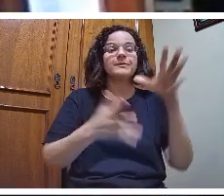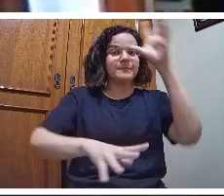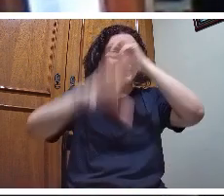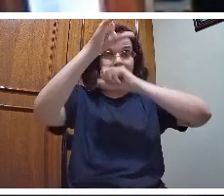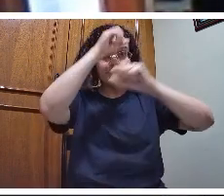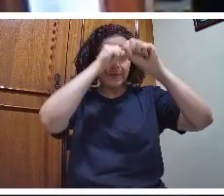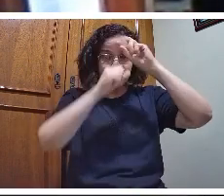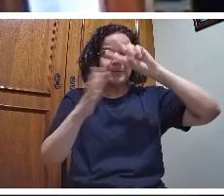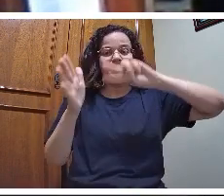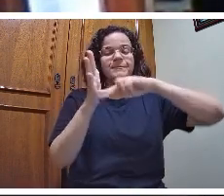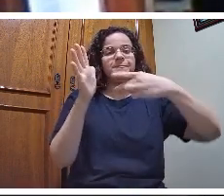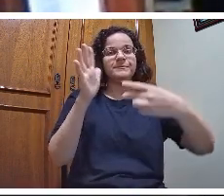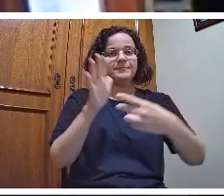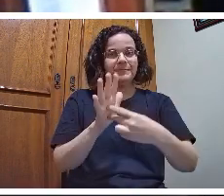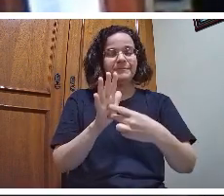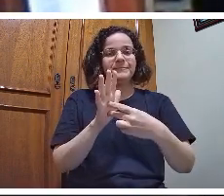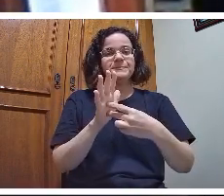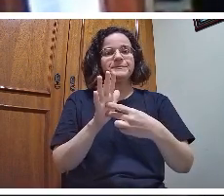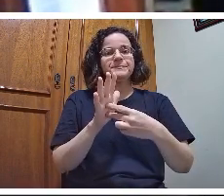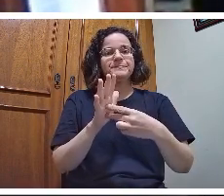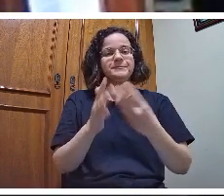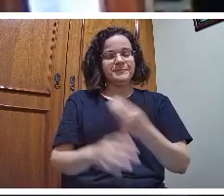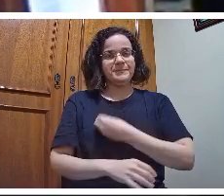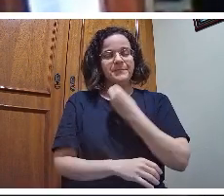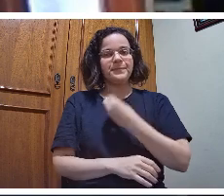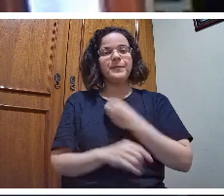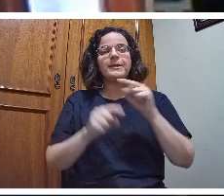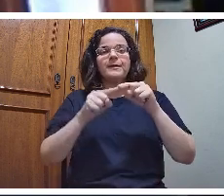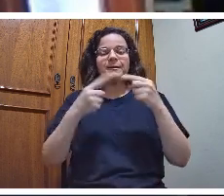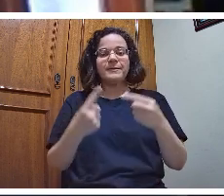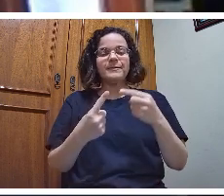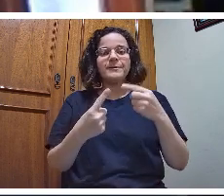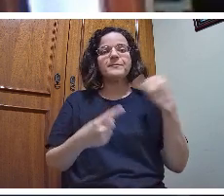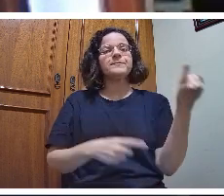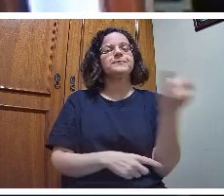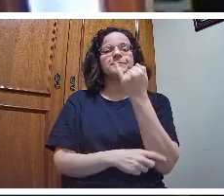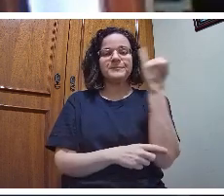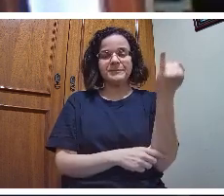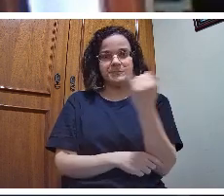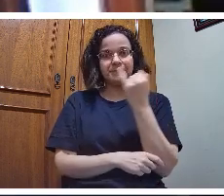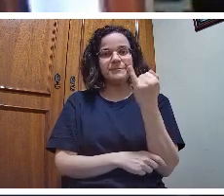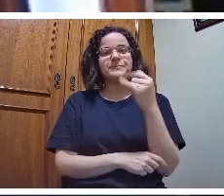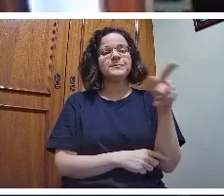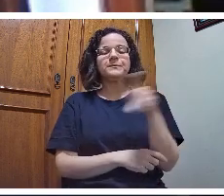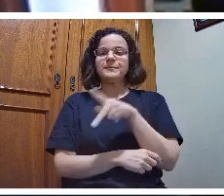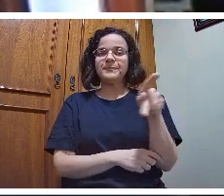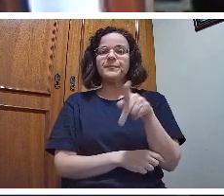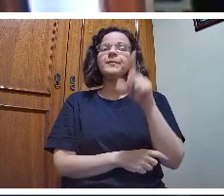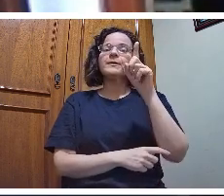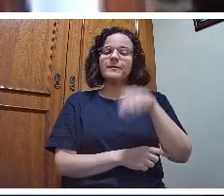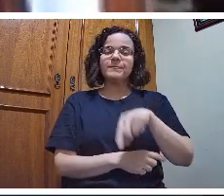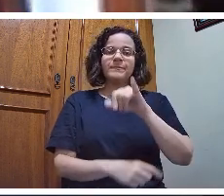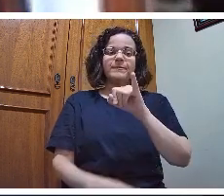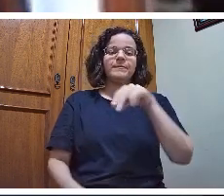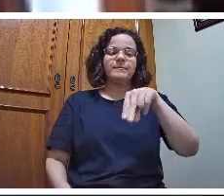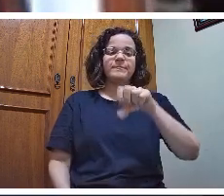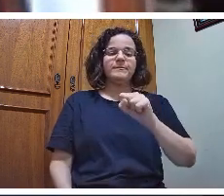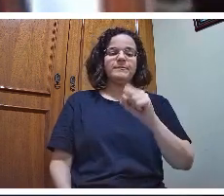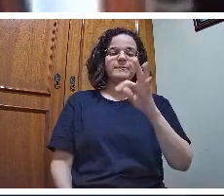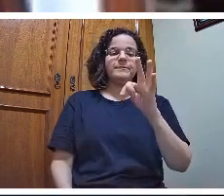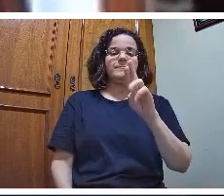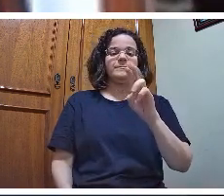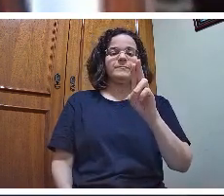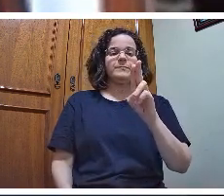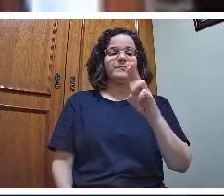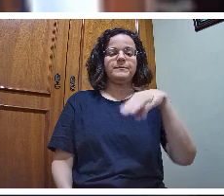Portanto, a ação fundamental do é a instrumentalização para fazer com